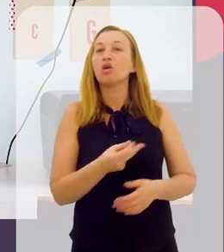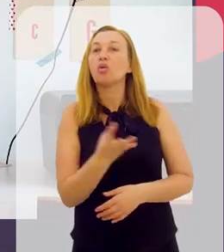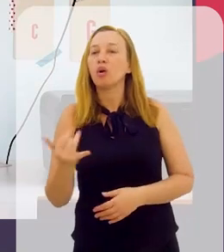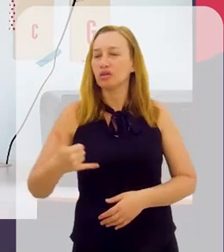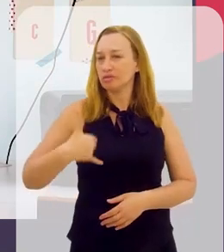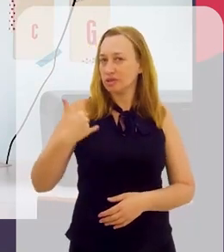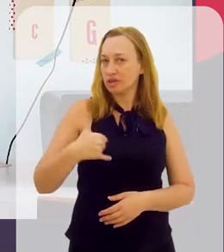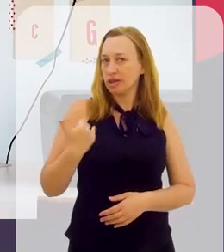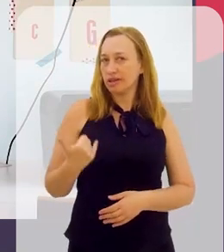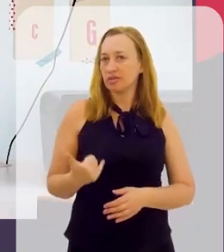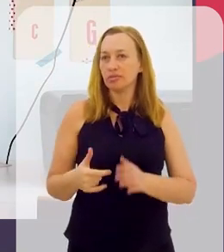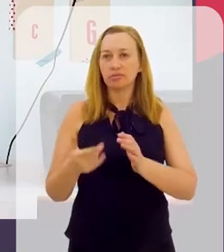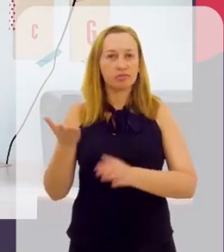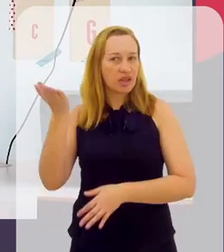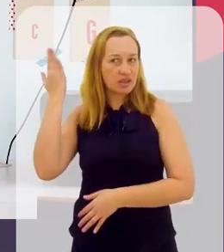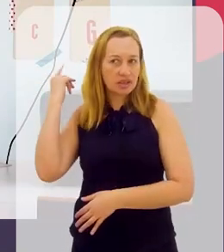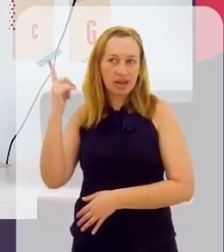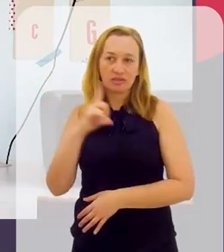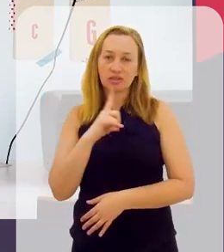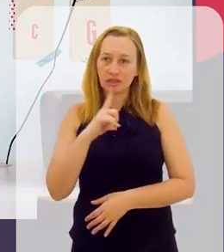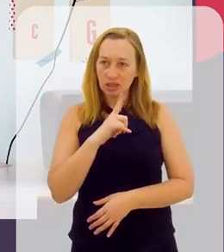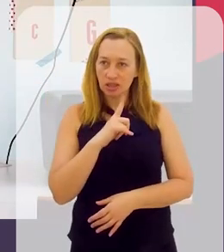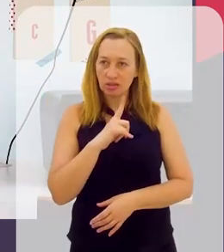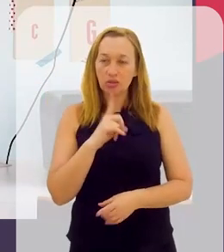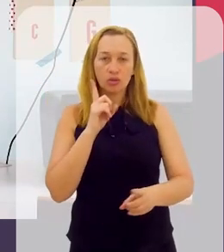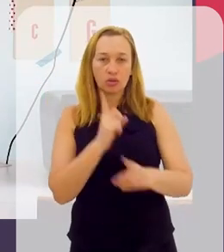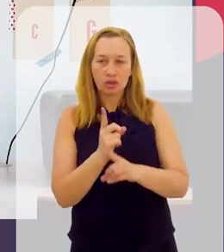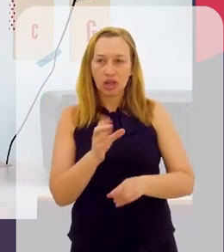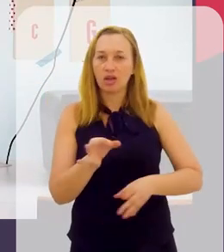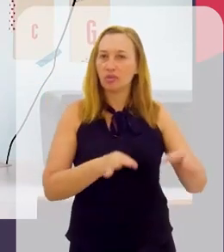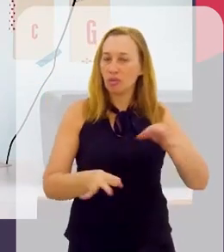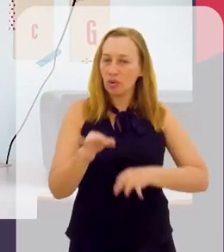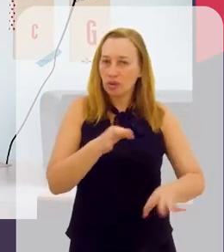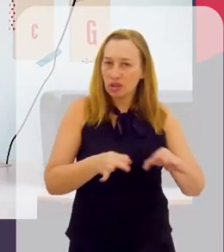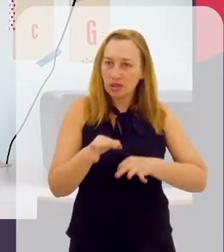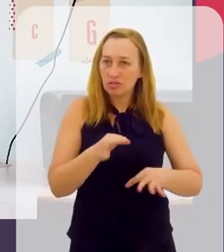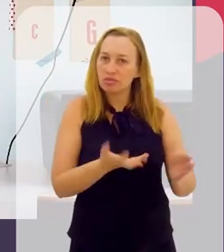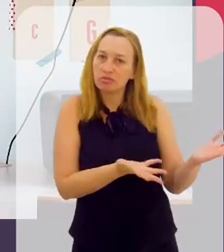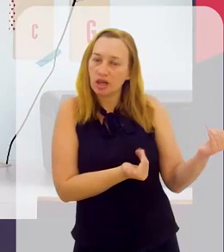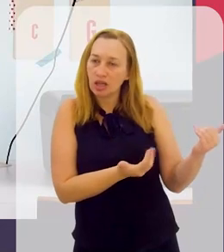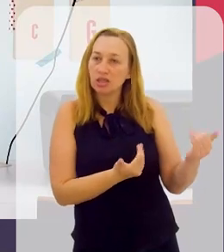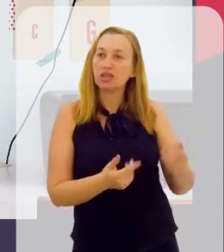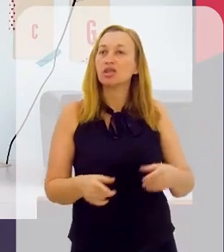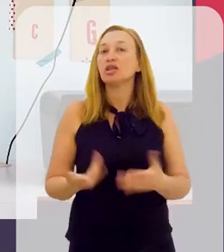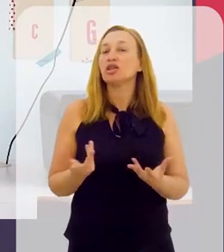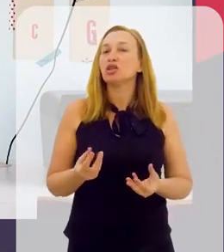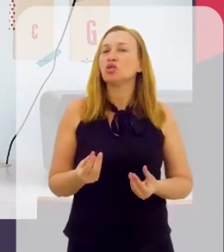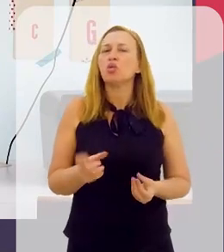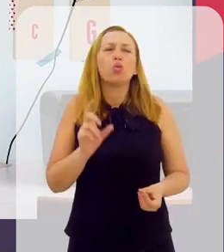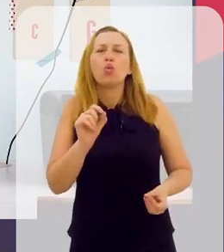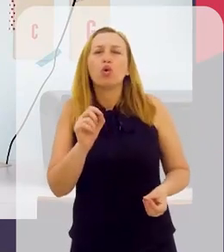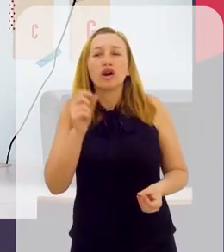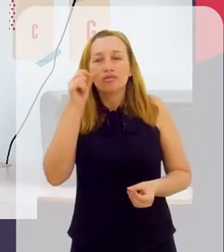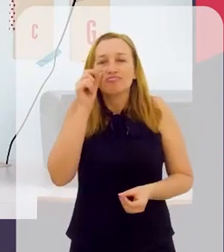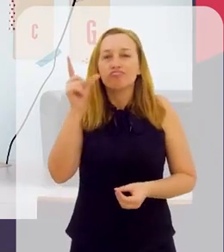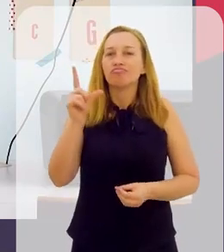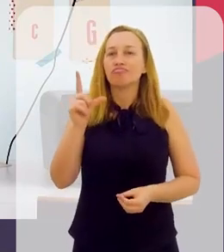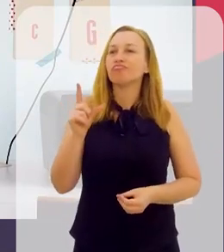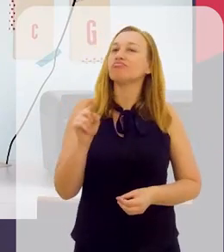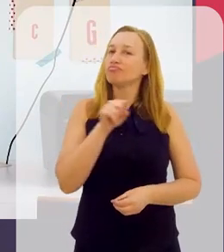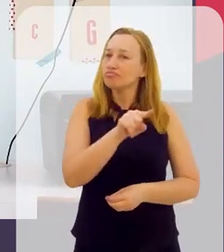saber quantos anos vocês tinham quando descobriram o programa, começaram a participar. E o que